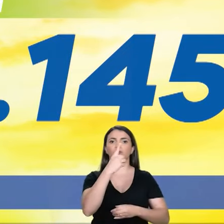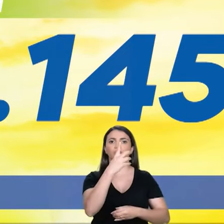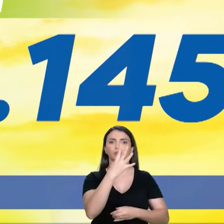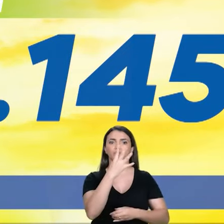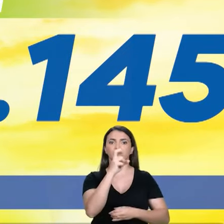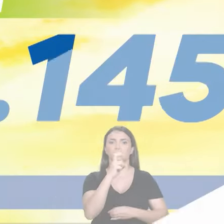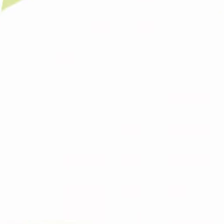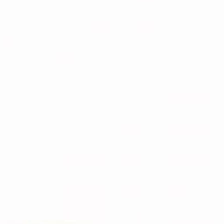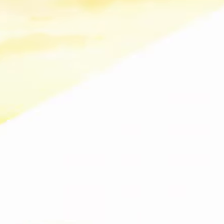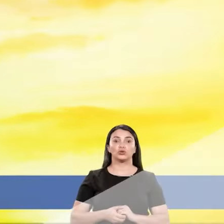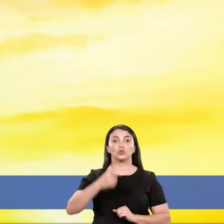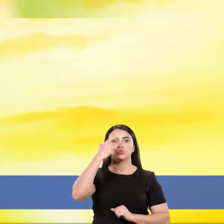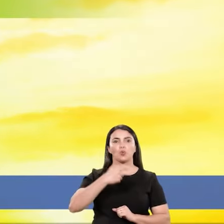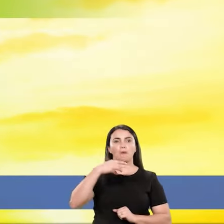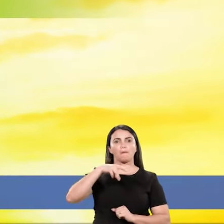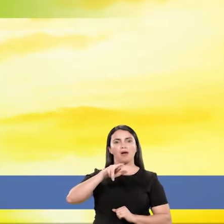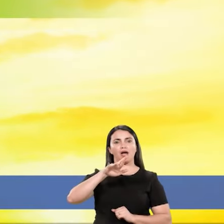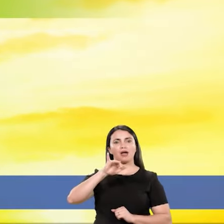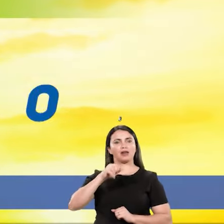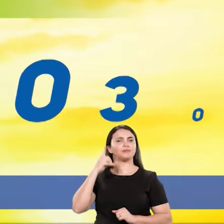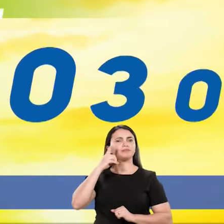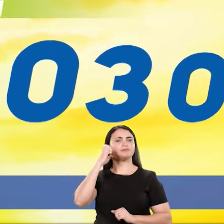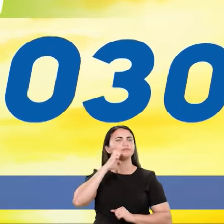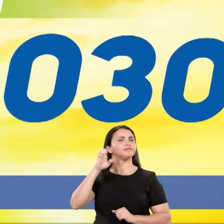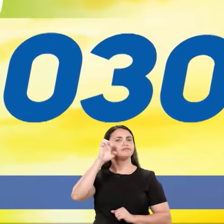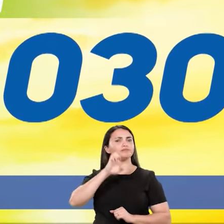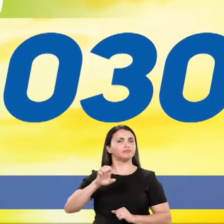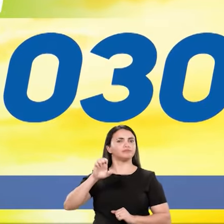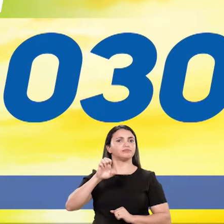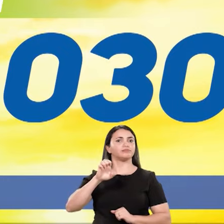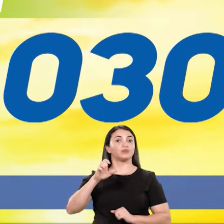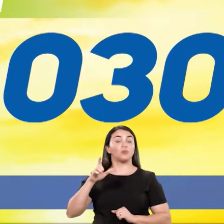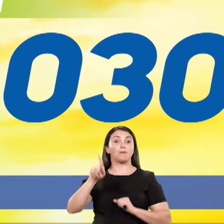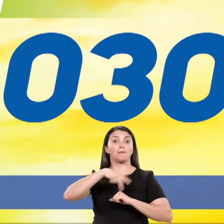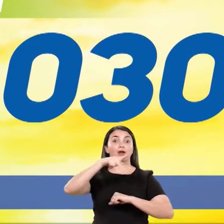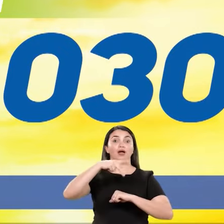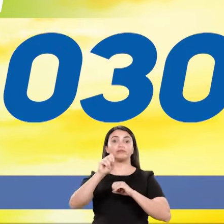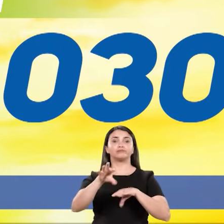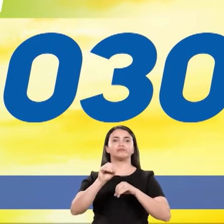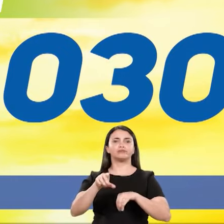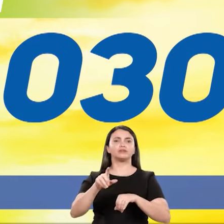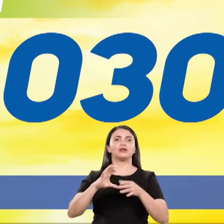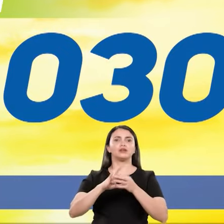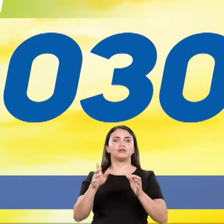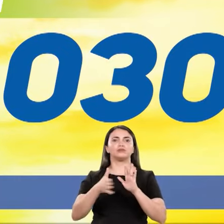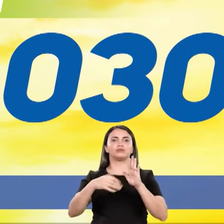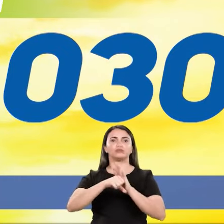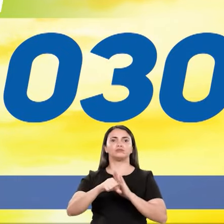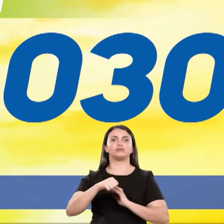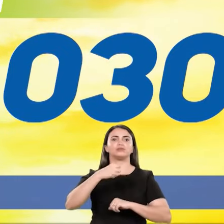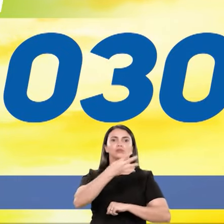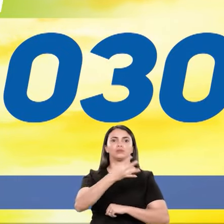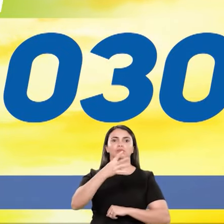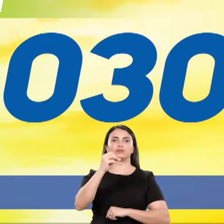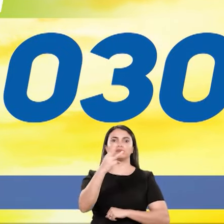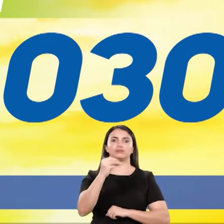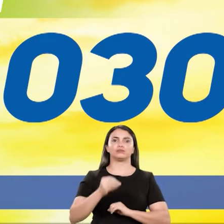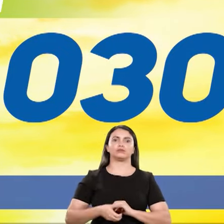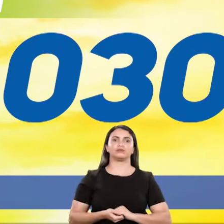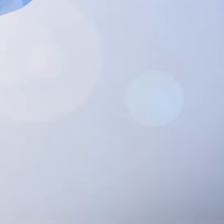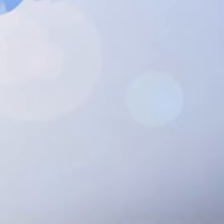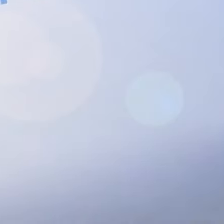44145. Sou Maria Páscoa, deputada estadual, 44030. Um país educado em nível crime. Maria Páscoa,